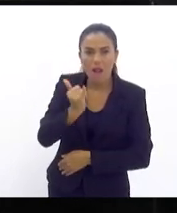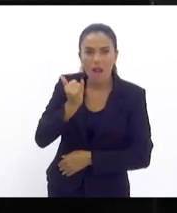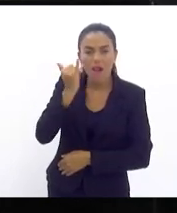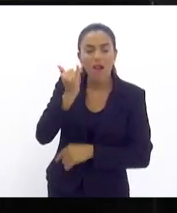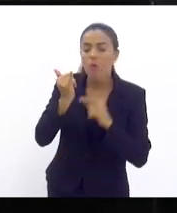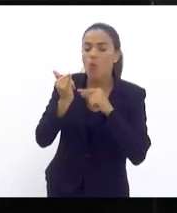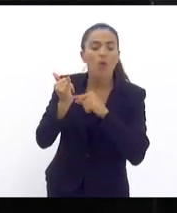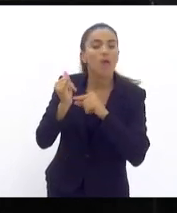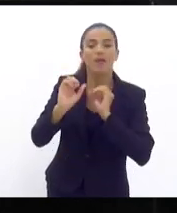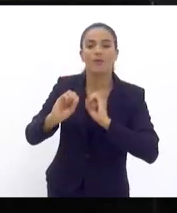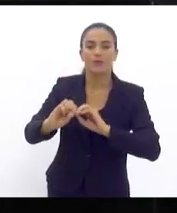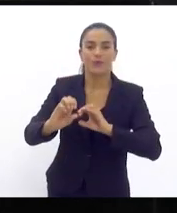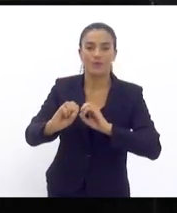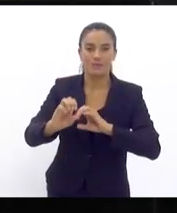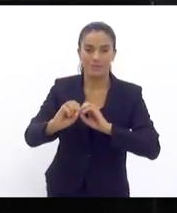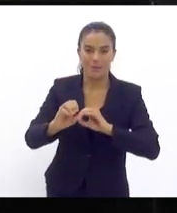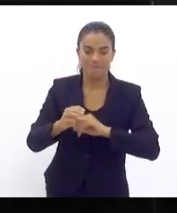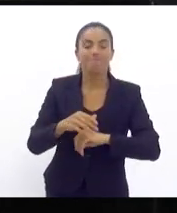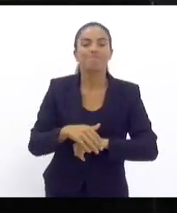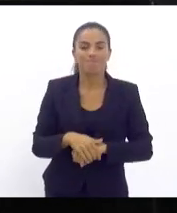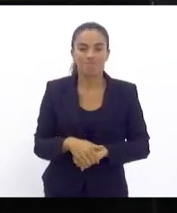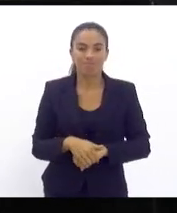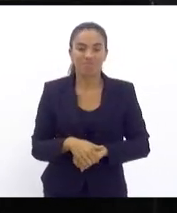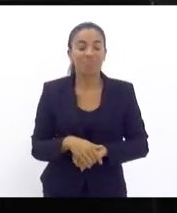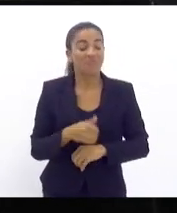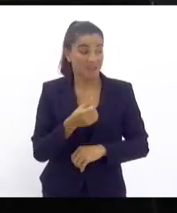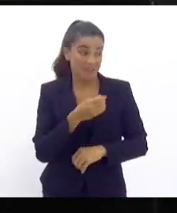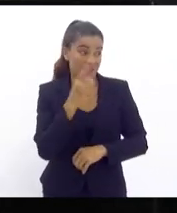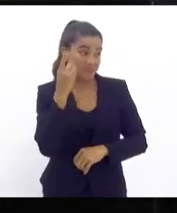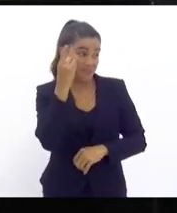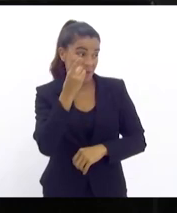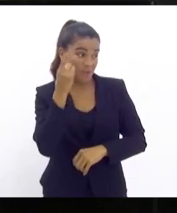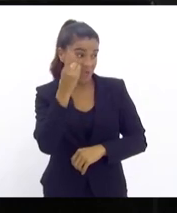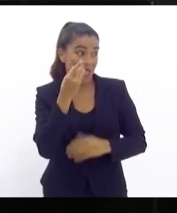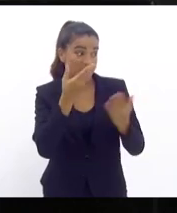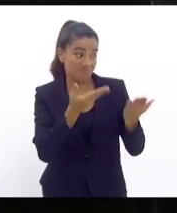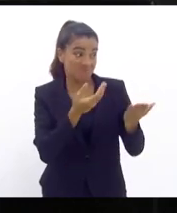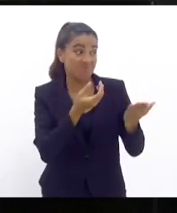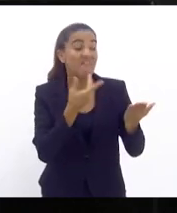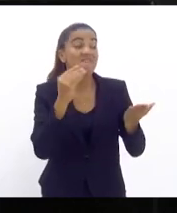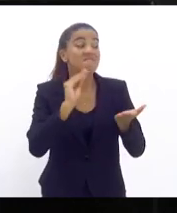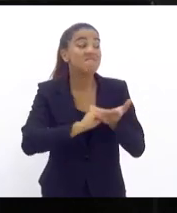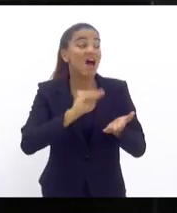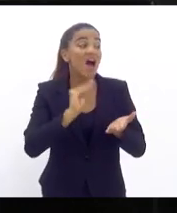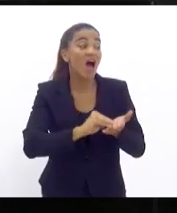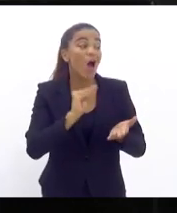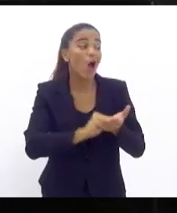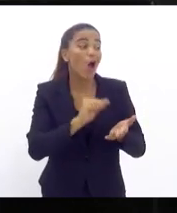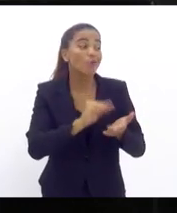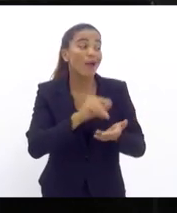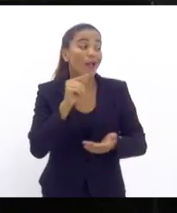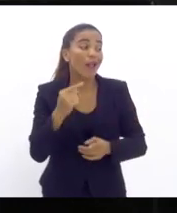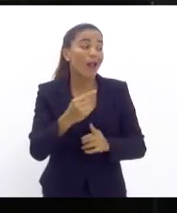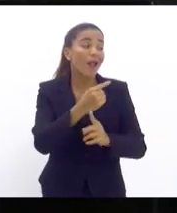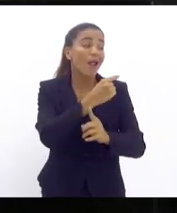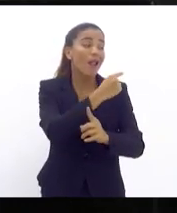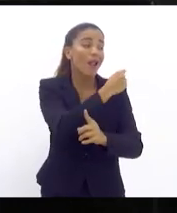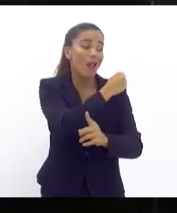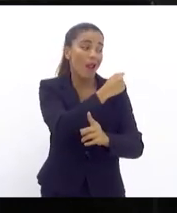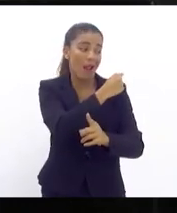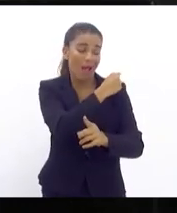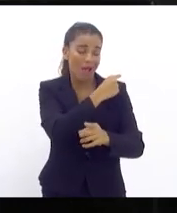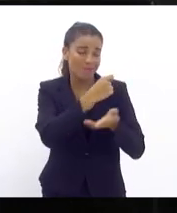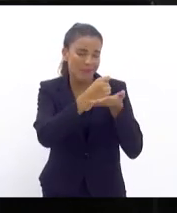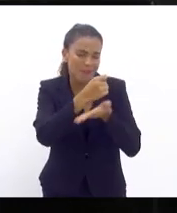que é a educação. Deputada, muitas das vezes o que falta, e falta lá na base do estado